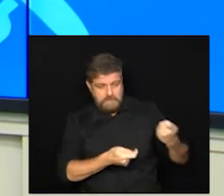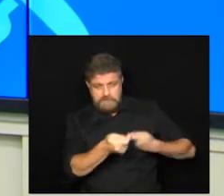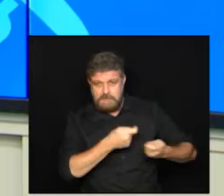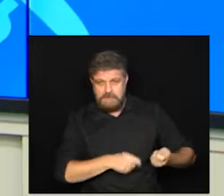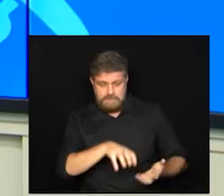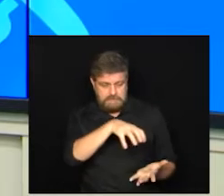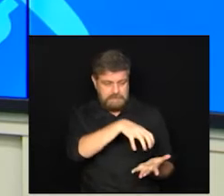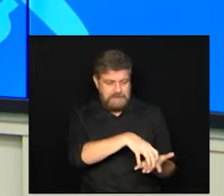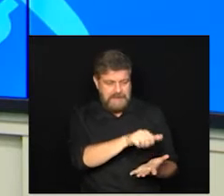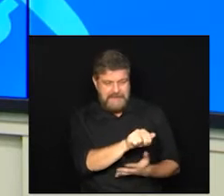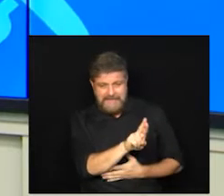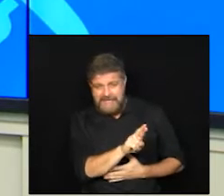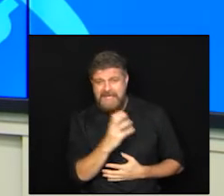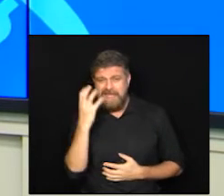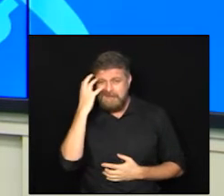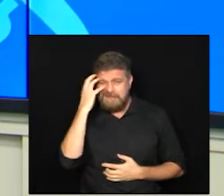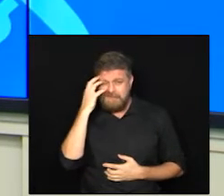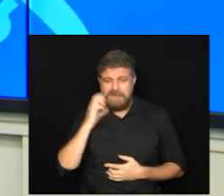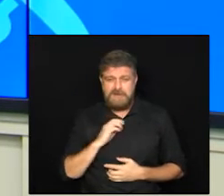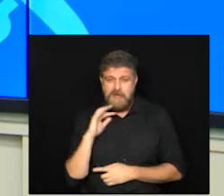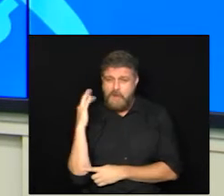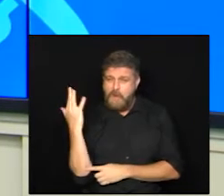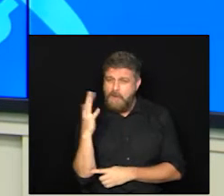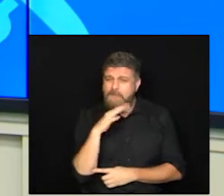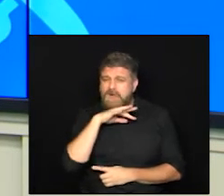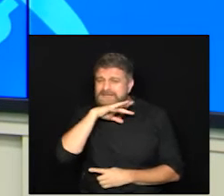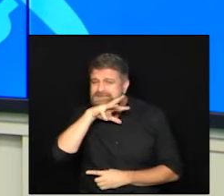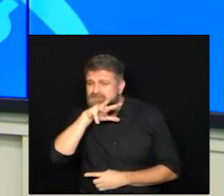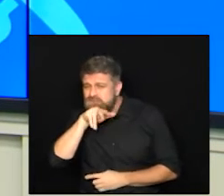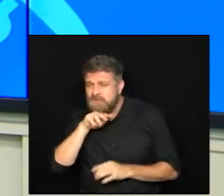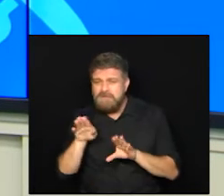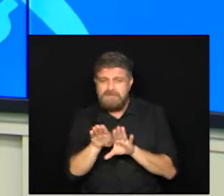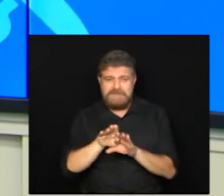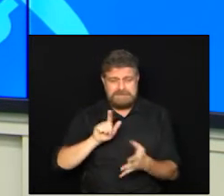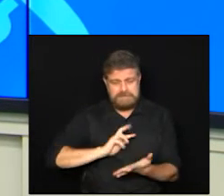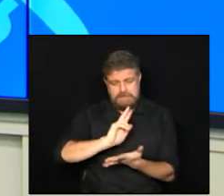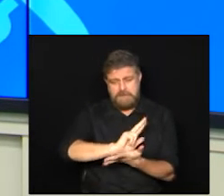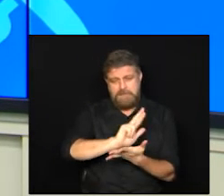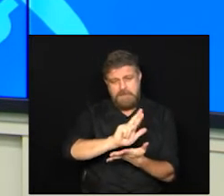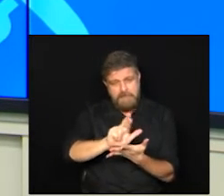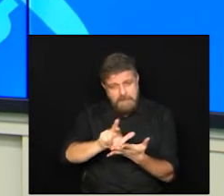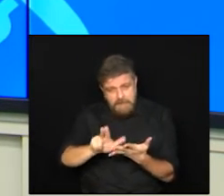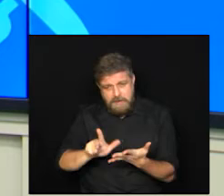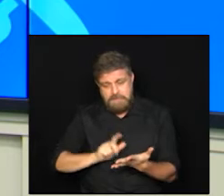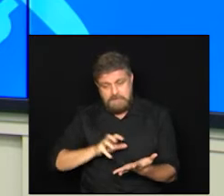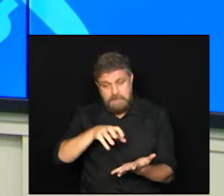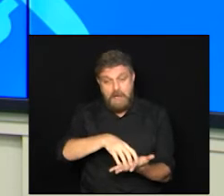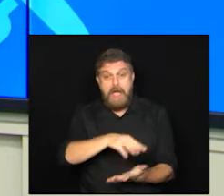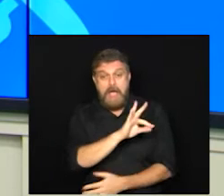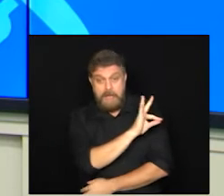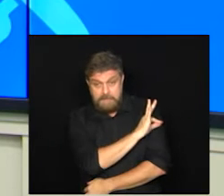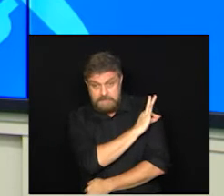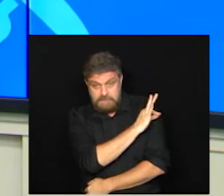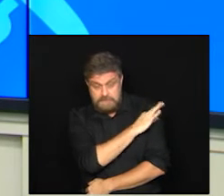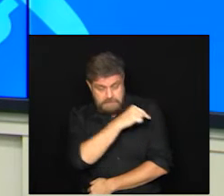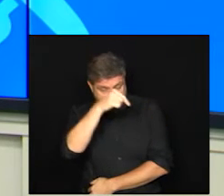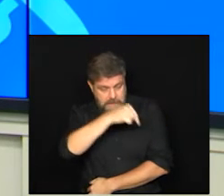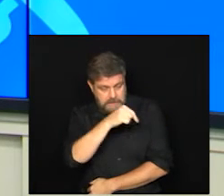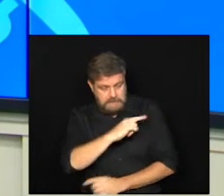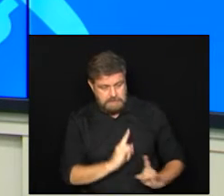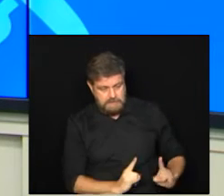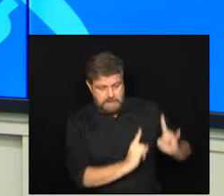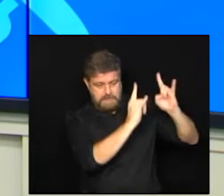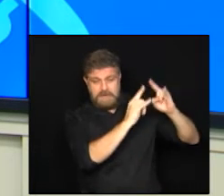regionais a Lagoa do Taquarau o Bosque do Jequitibás enfim uma lista imensa incluindo também a Prefeitura aqui no Paço Municipal